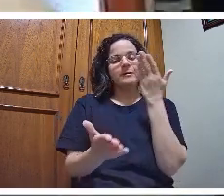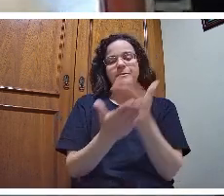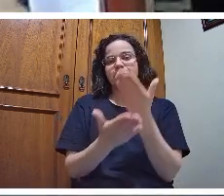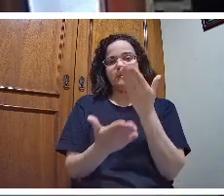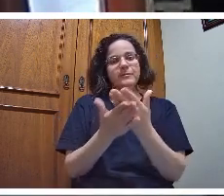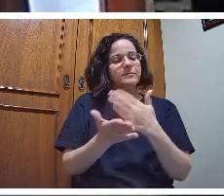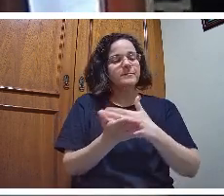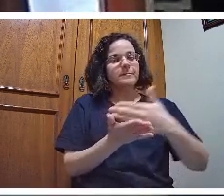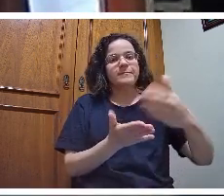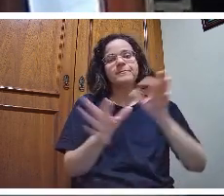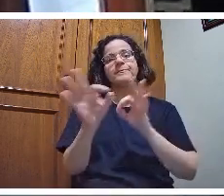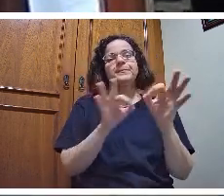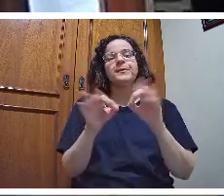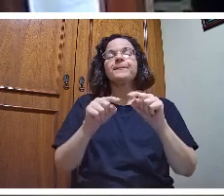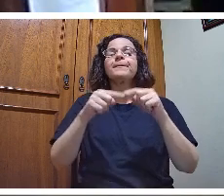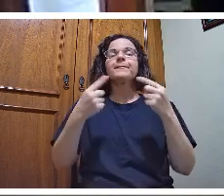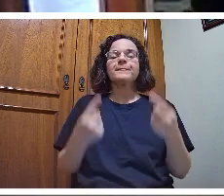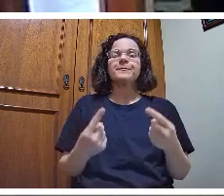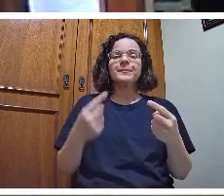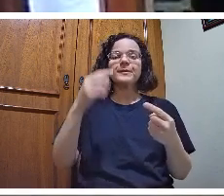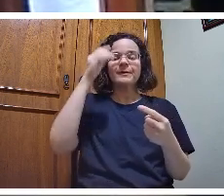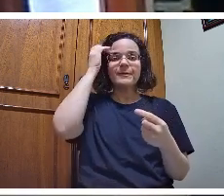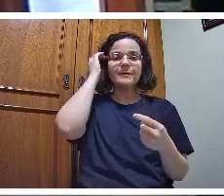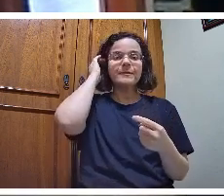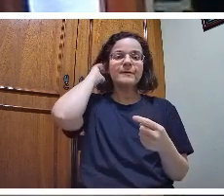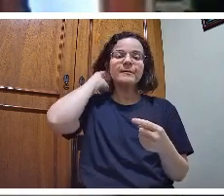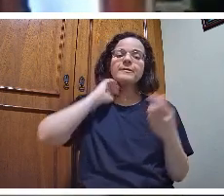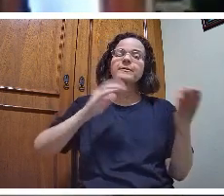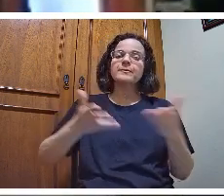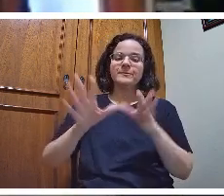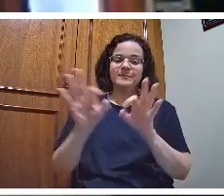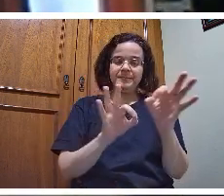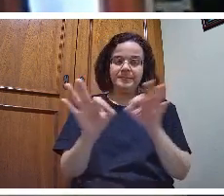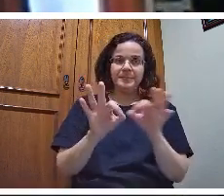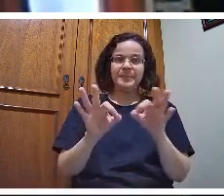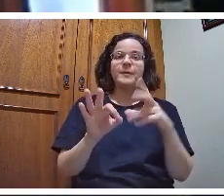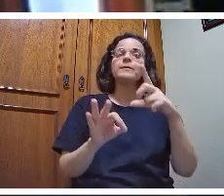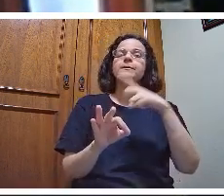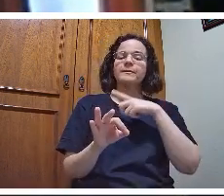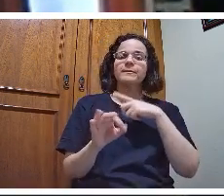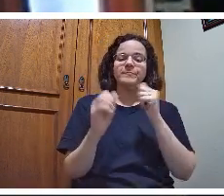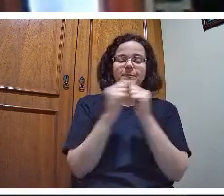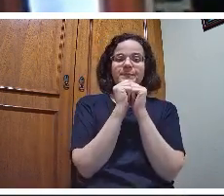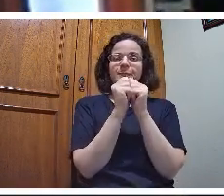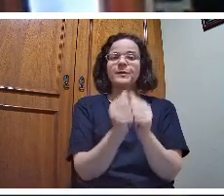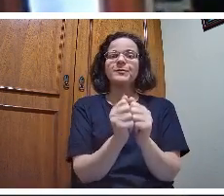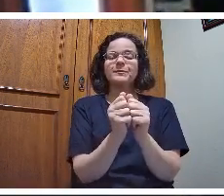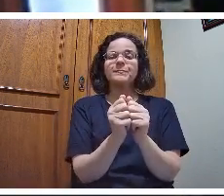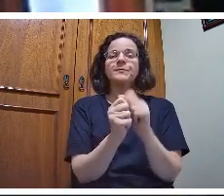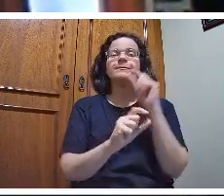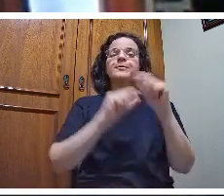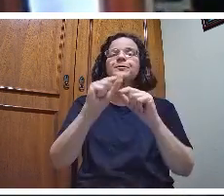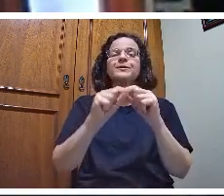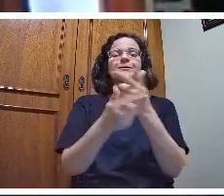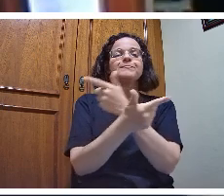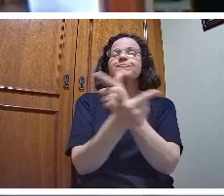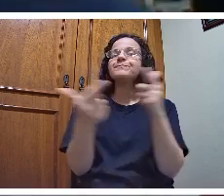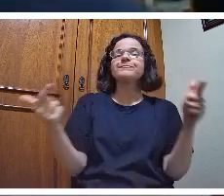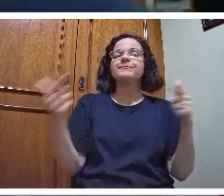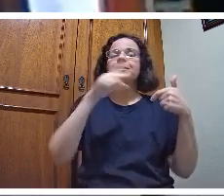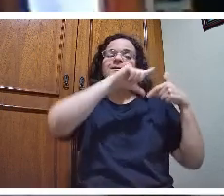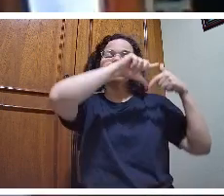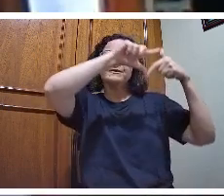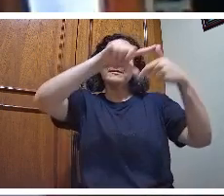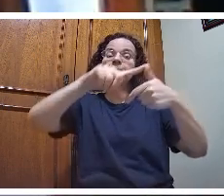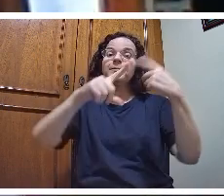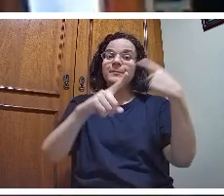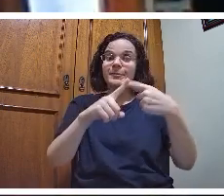aí envolve questões que não são tradicionais. Eu diria que a nossa escola é tradicional ainda. Por